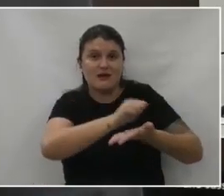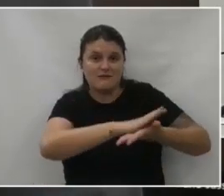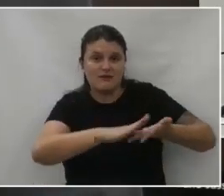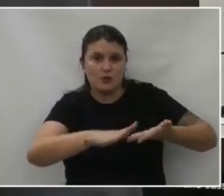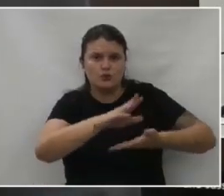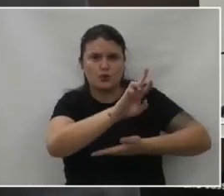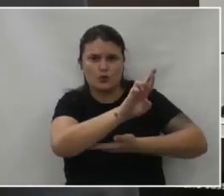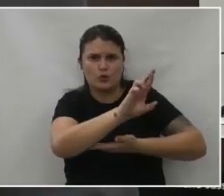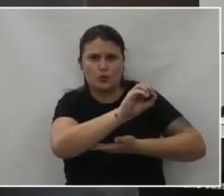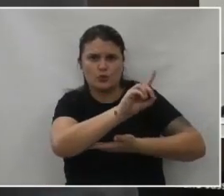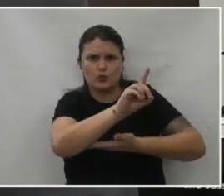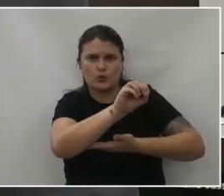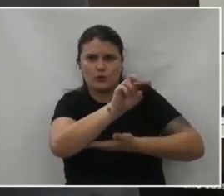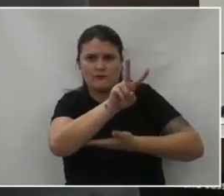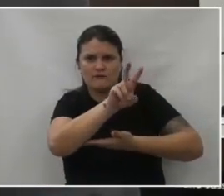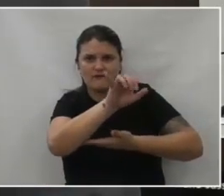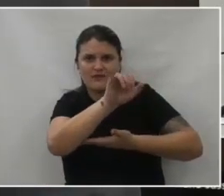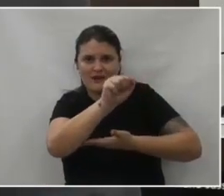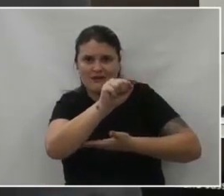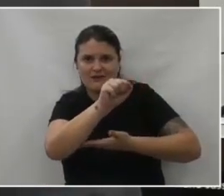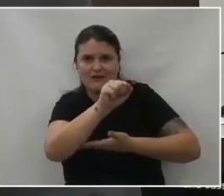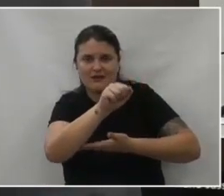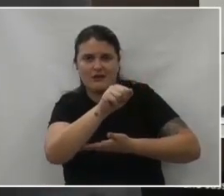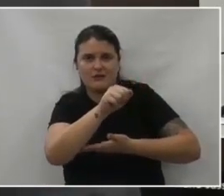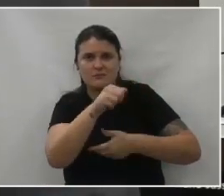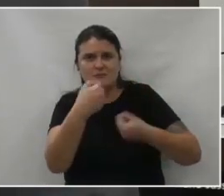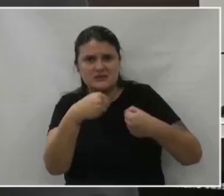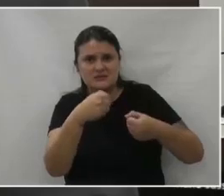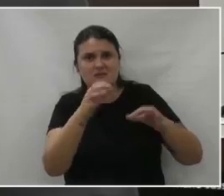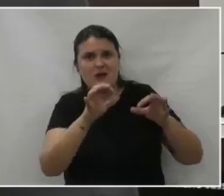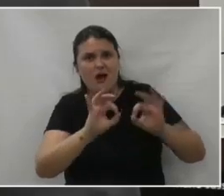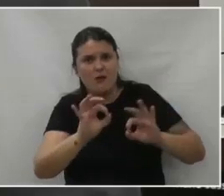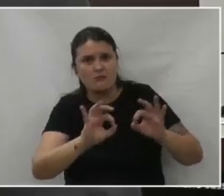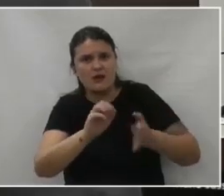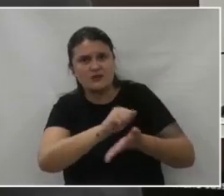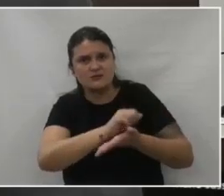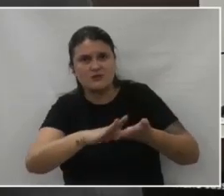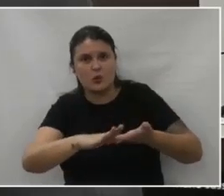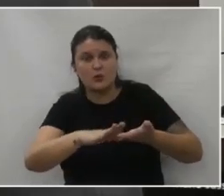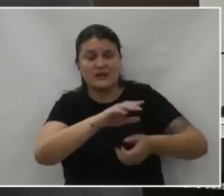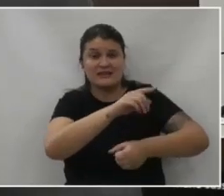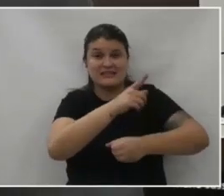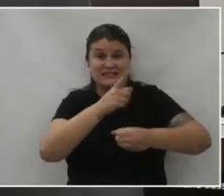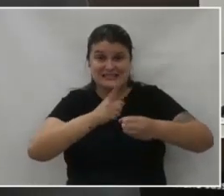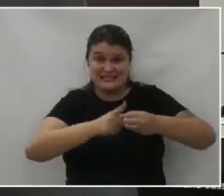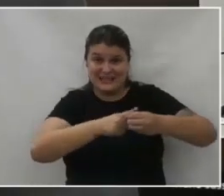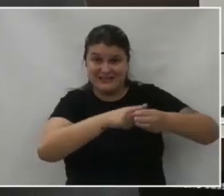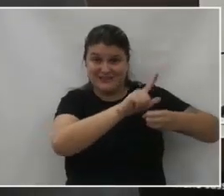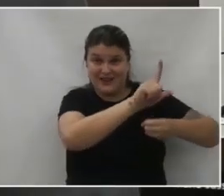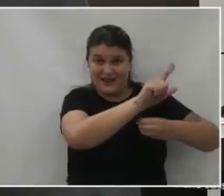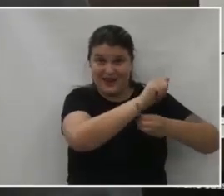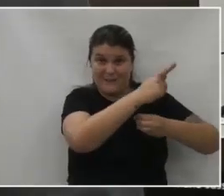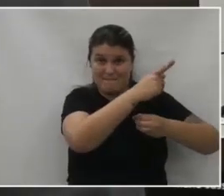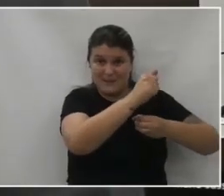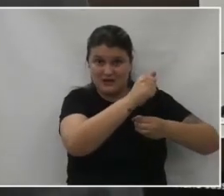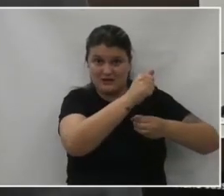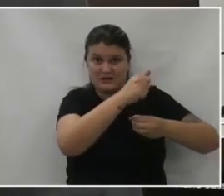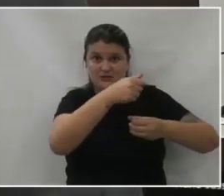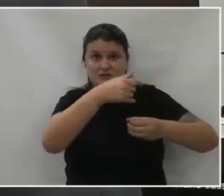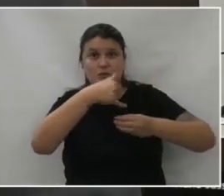Desde Lapa até Palmas, nós não temos uma rodovia nesse trecho. Aonde vem São Mateus do Sul,